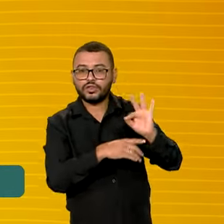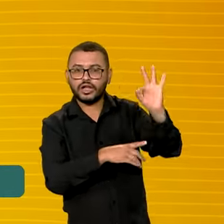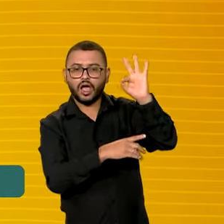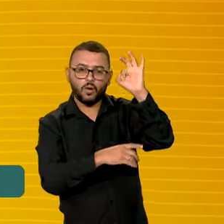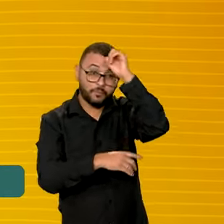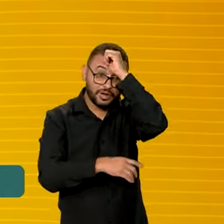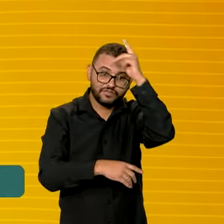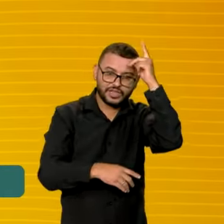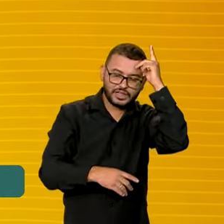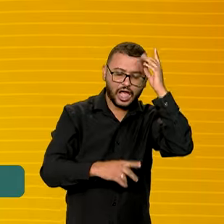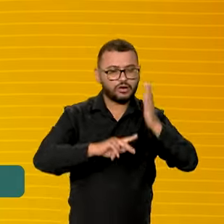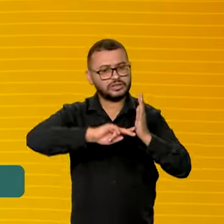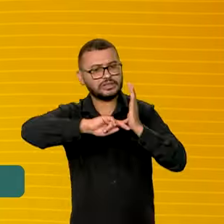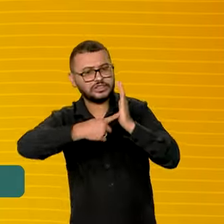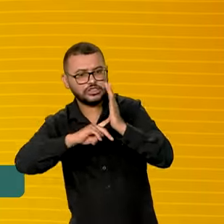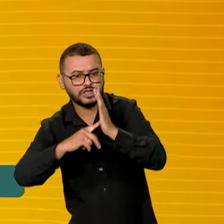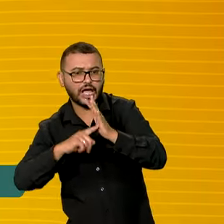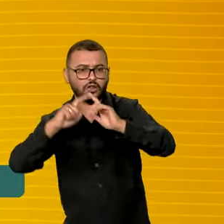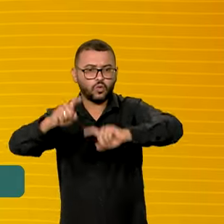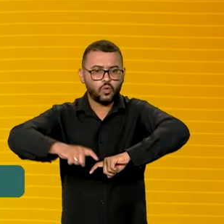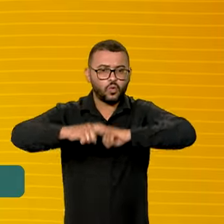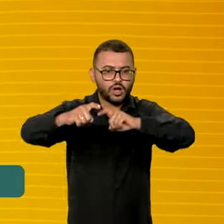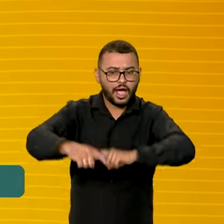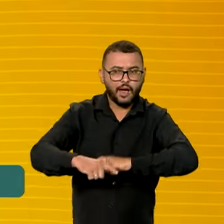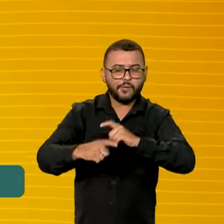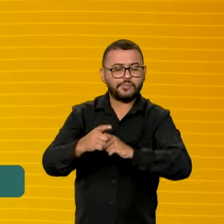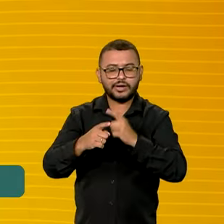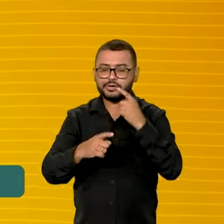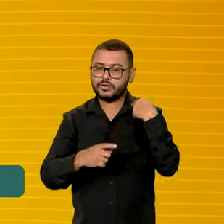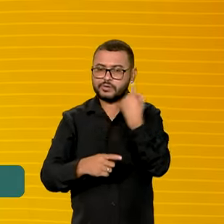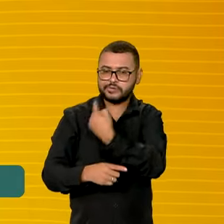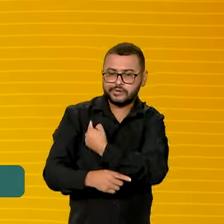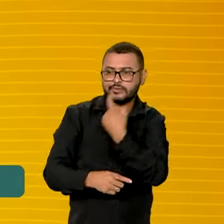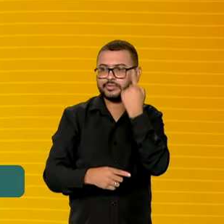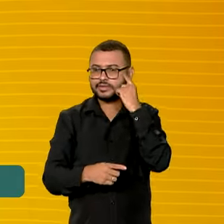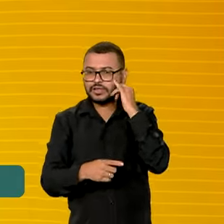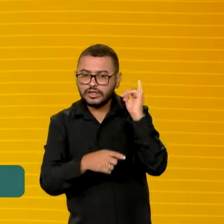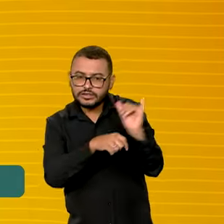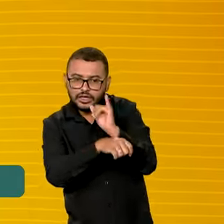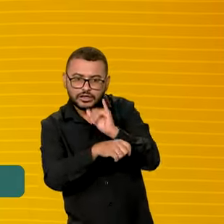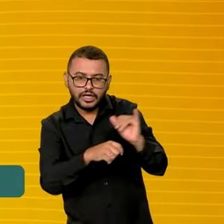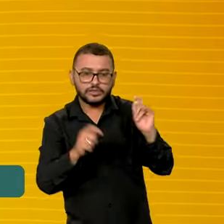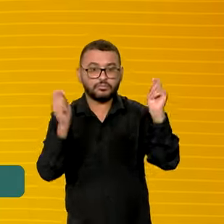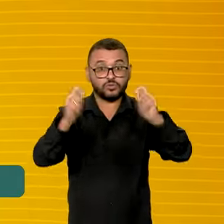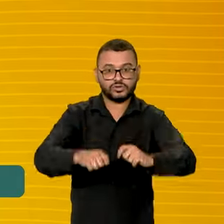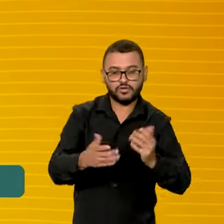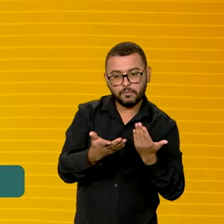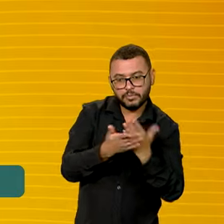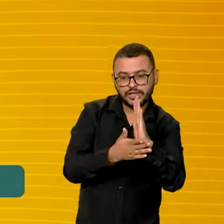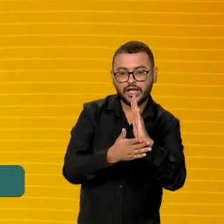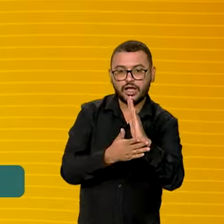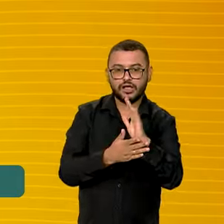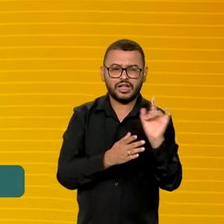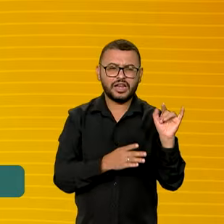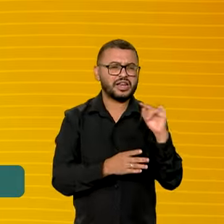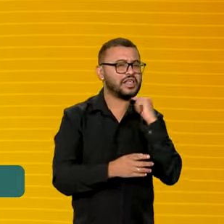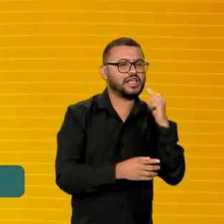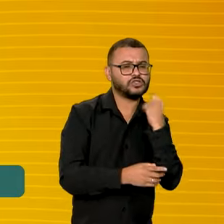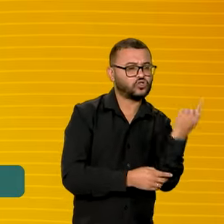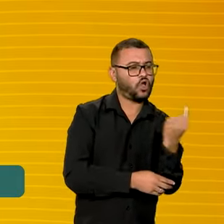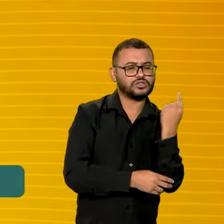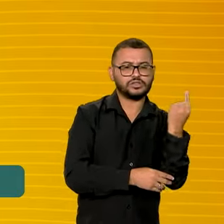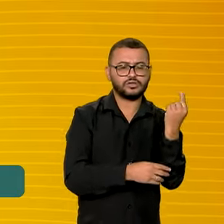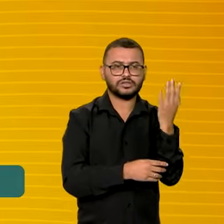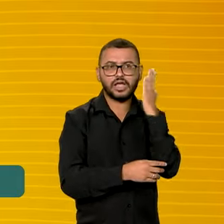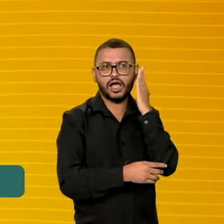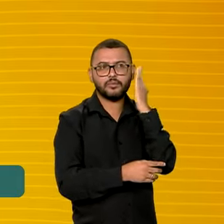com os sindicatos rurais, com a associação de produtores, para que nós possamos dar os encaminhamentos. Ninguém tem a fórmula, ninguém sabe como